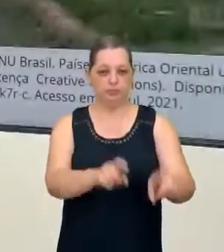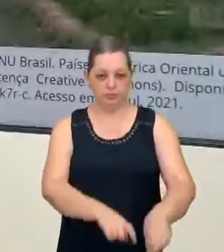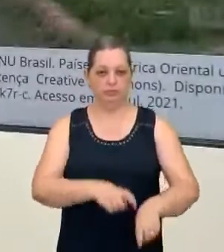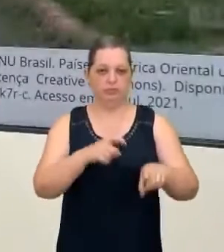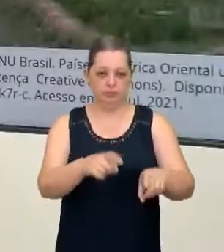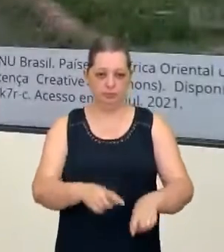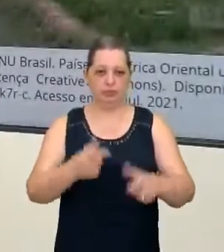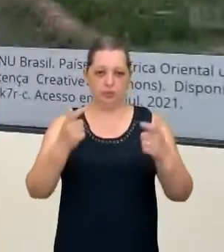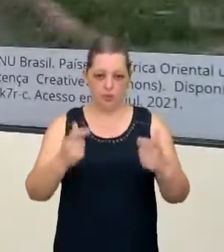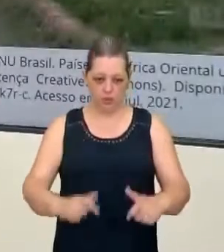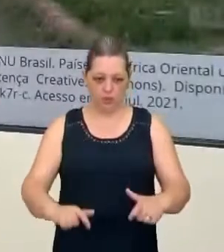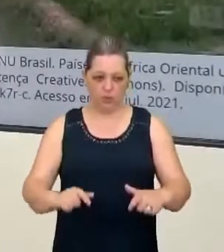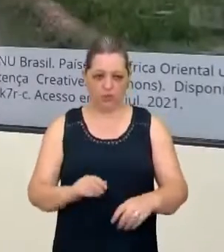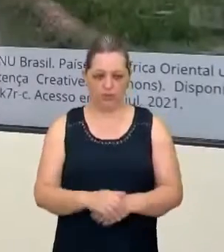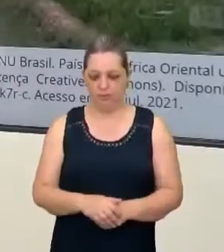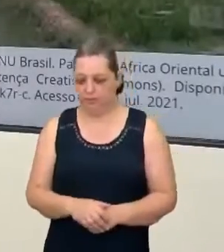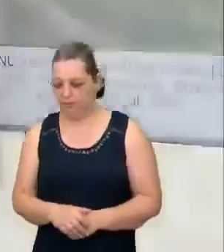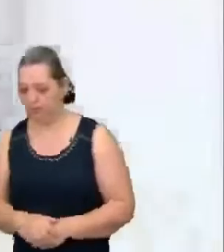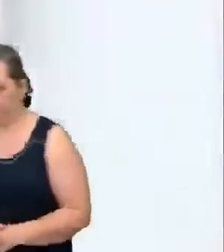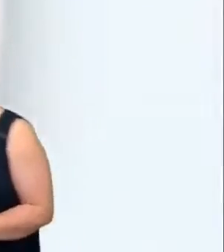local. Daqui a pouco a gente volta.